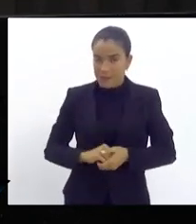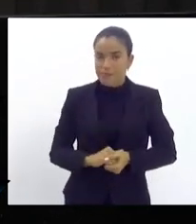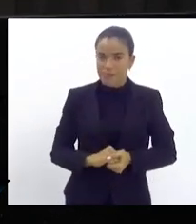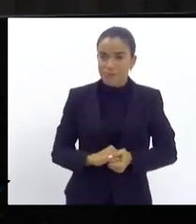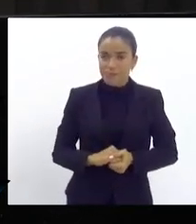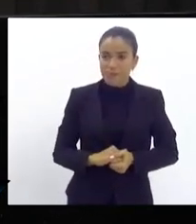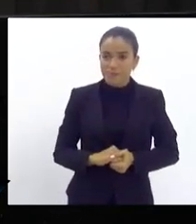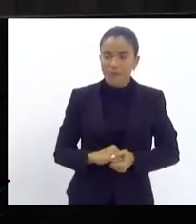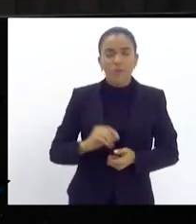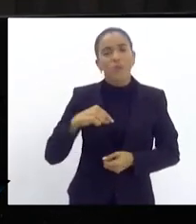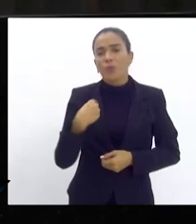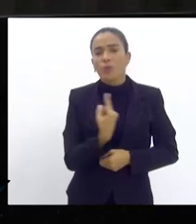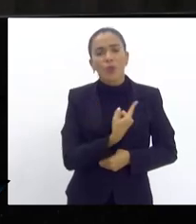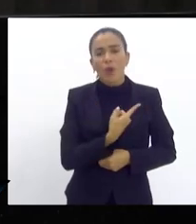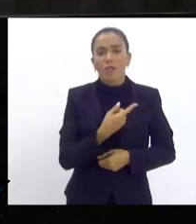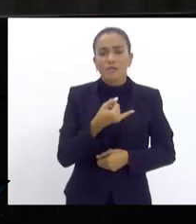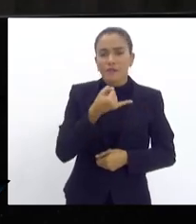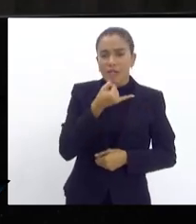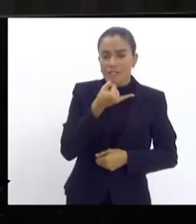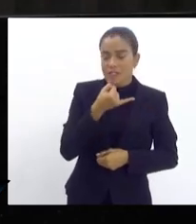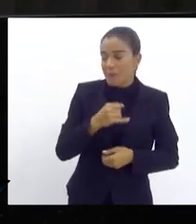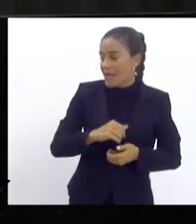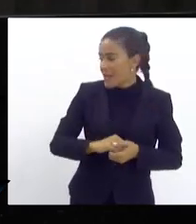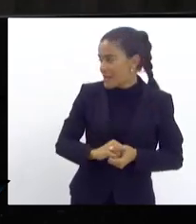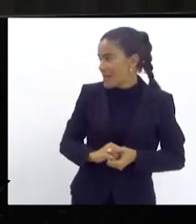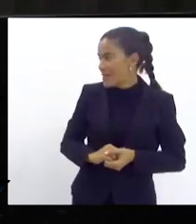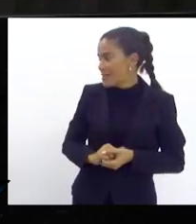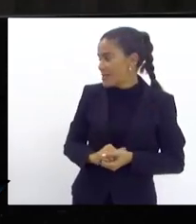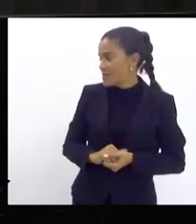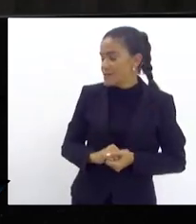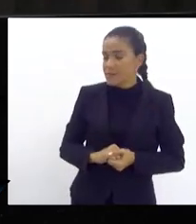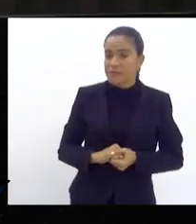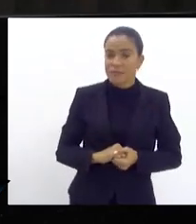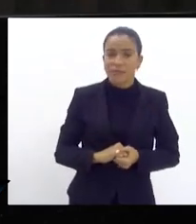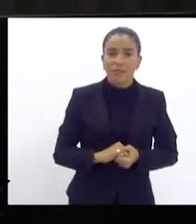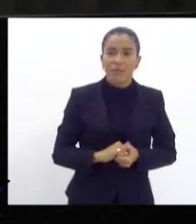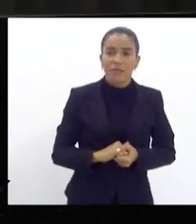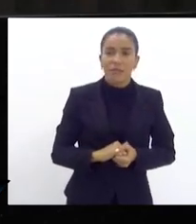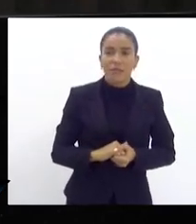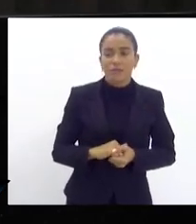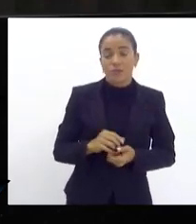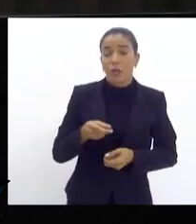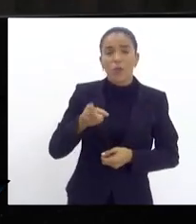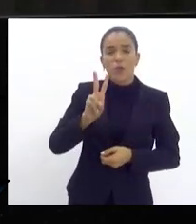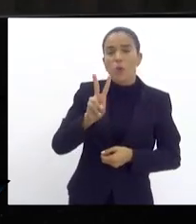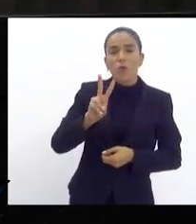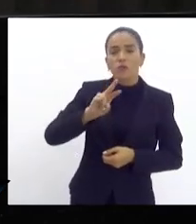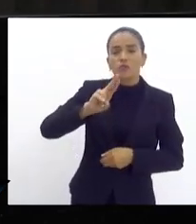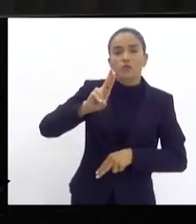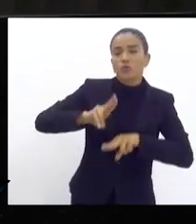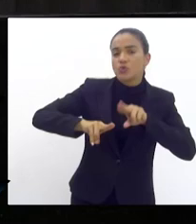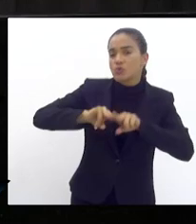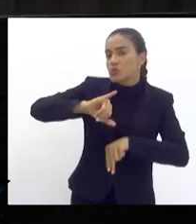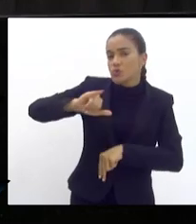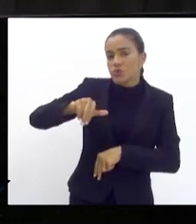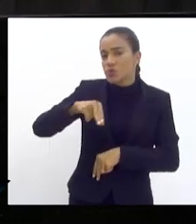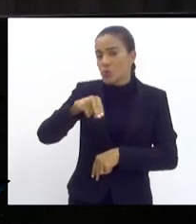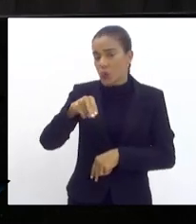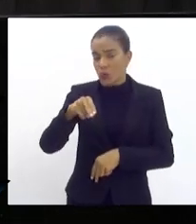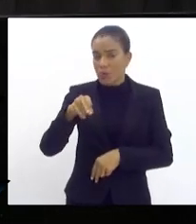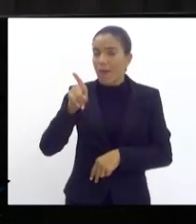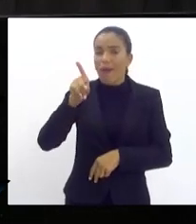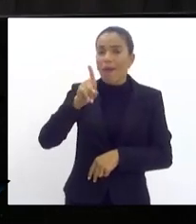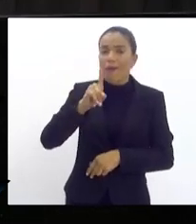nós infelizmente vimos aí no dia 2 de junho a morte de dois policiais em Duque de